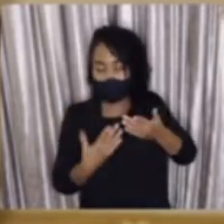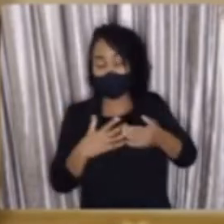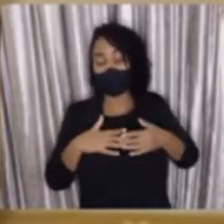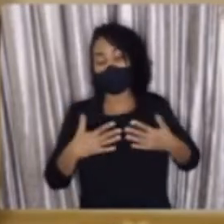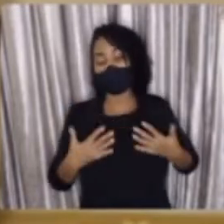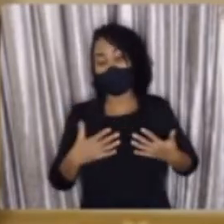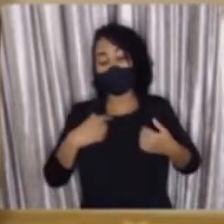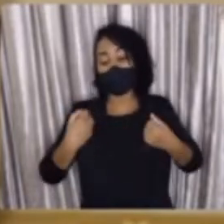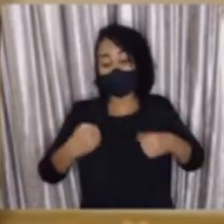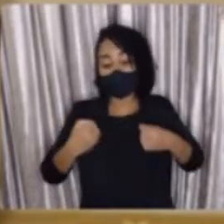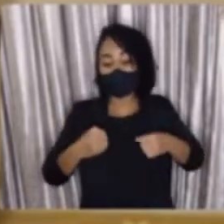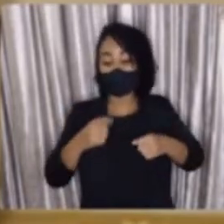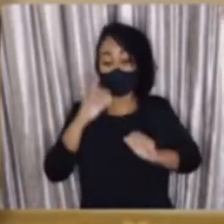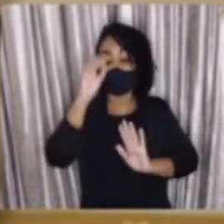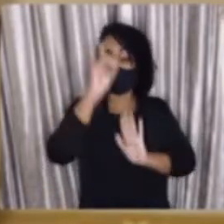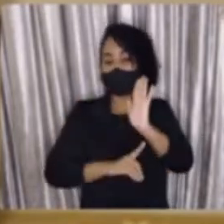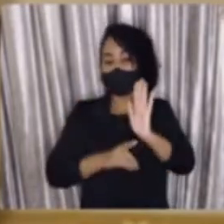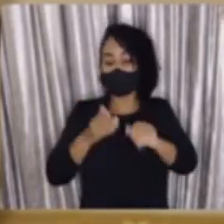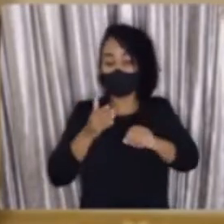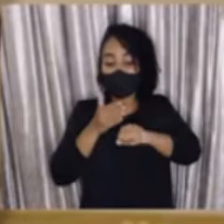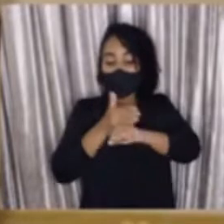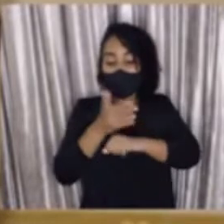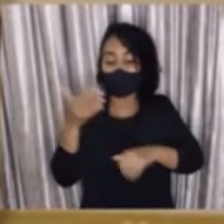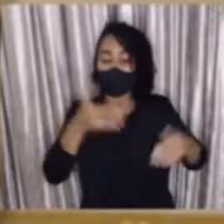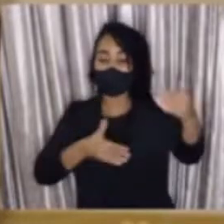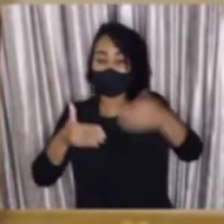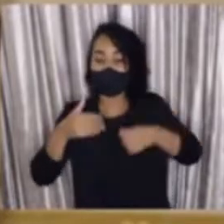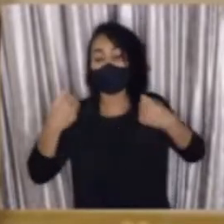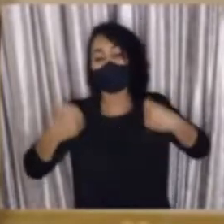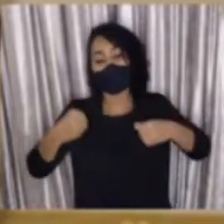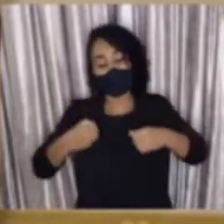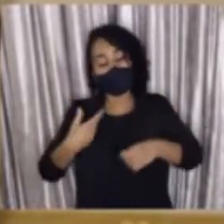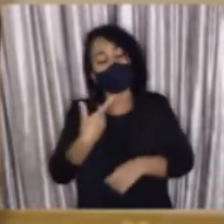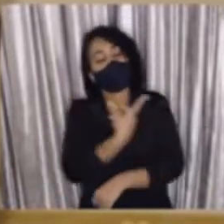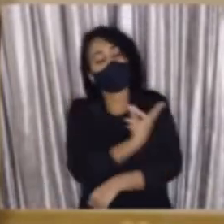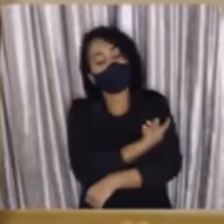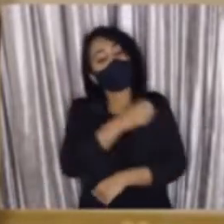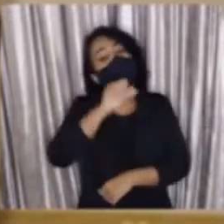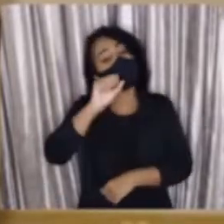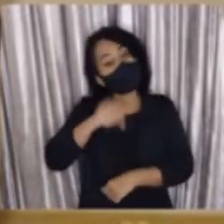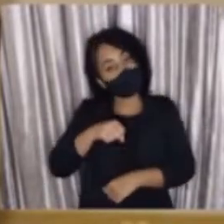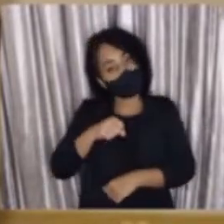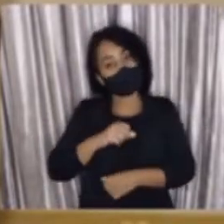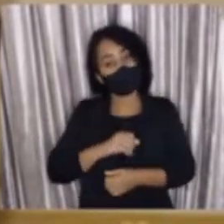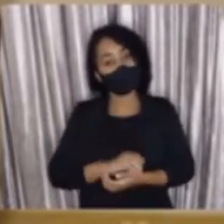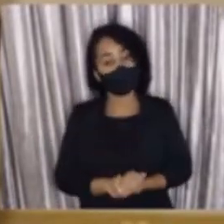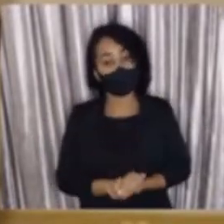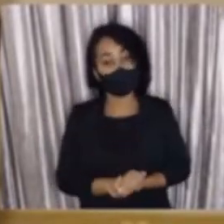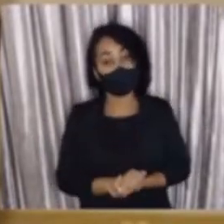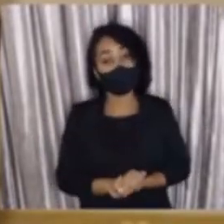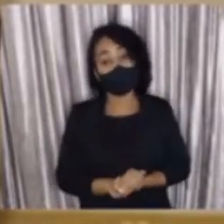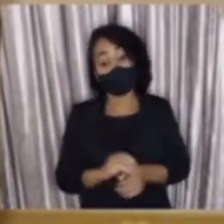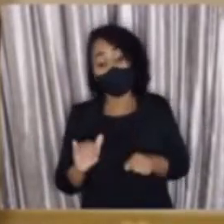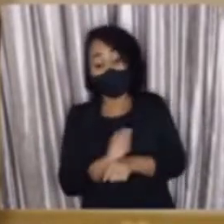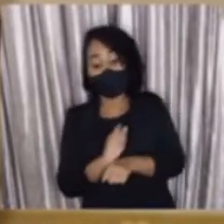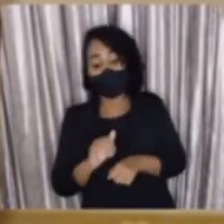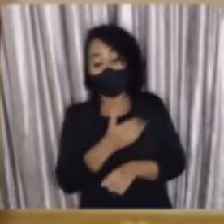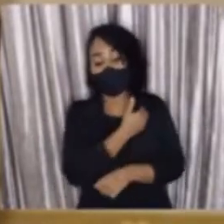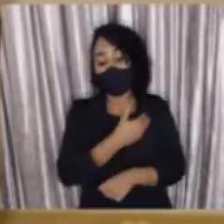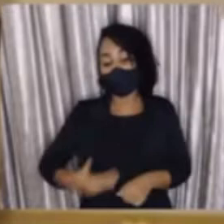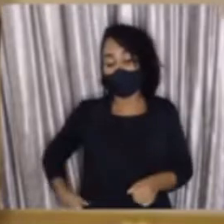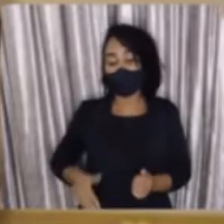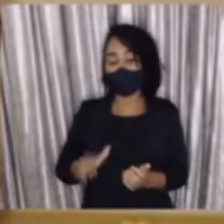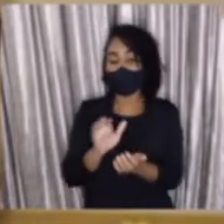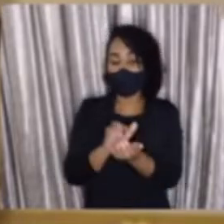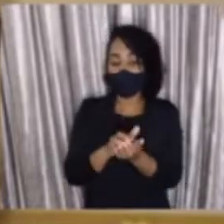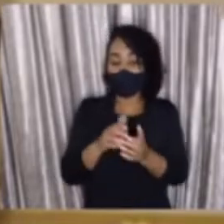pessoas que terão direito a entrar nesses eventos, terão que estar vacinadas e testadas. É uma forma do governo de